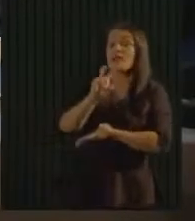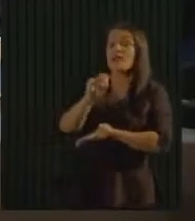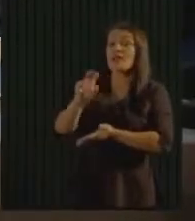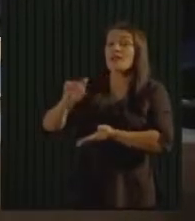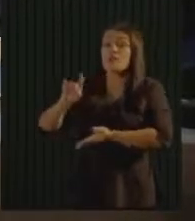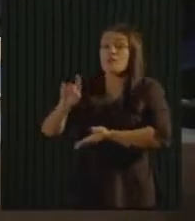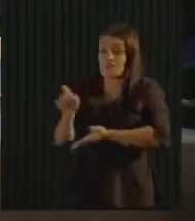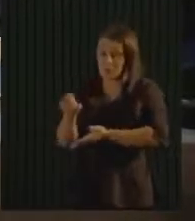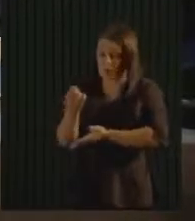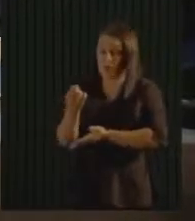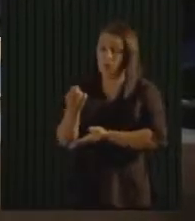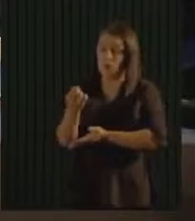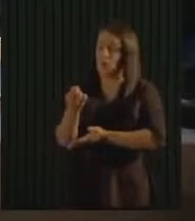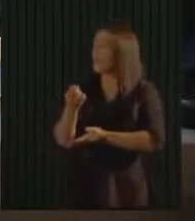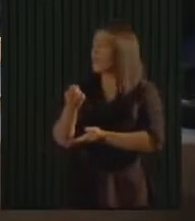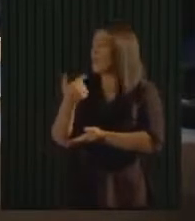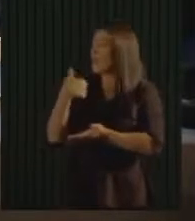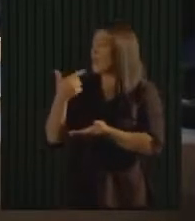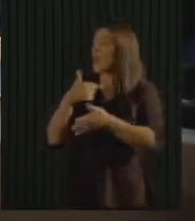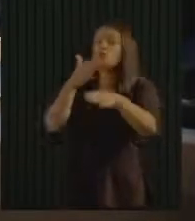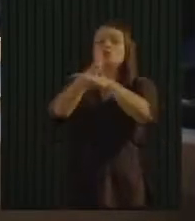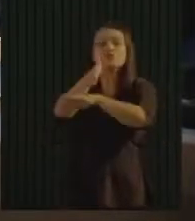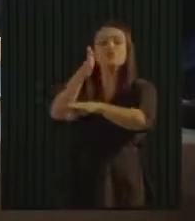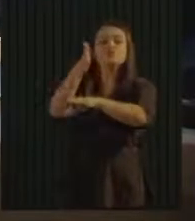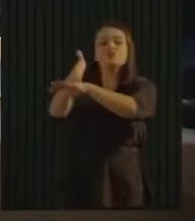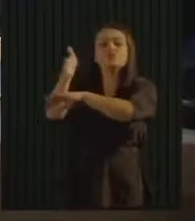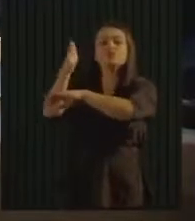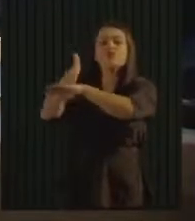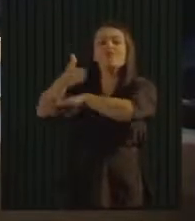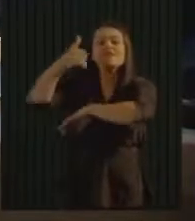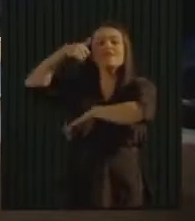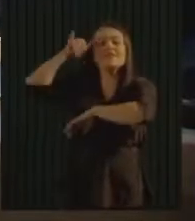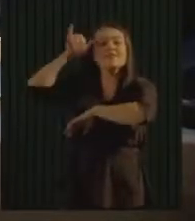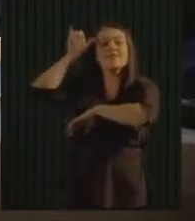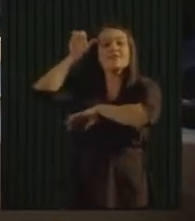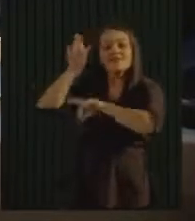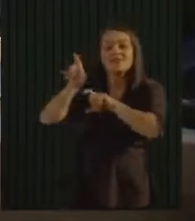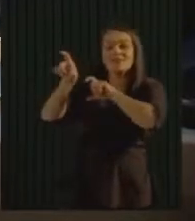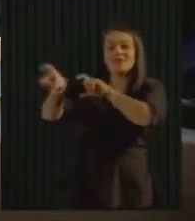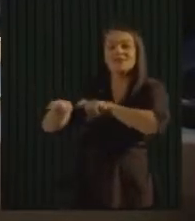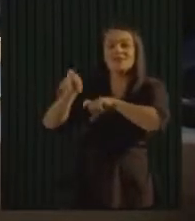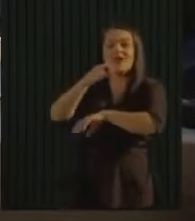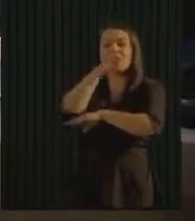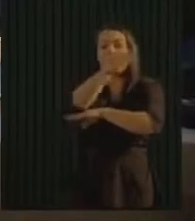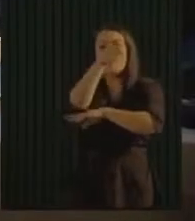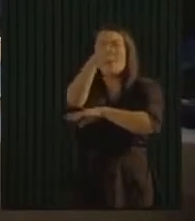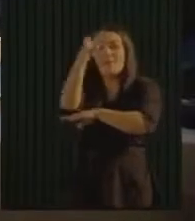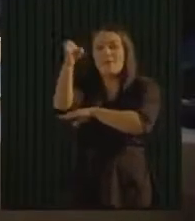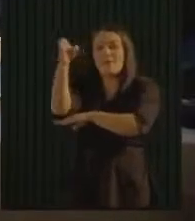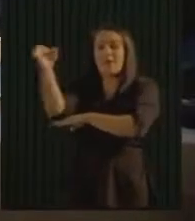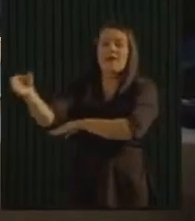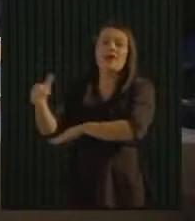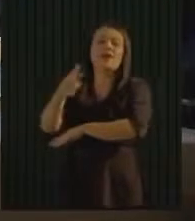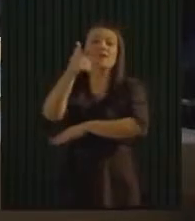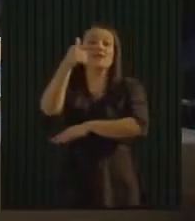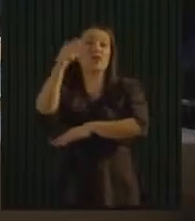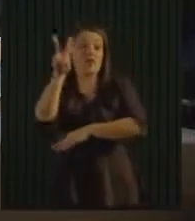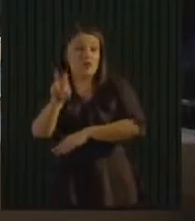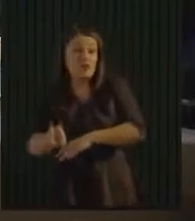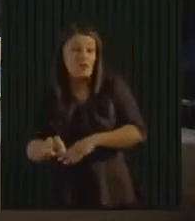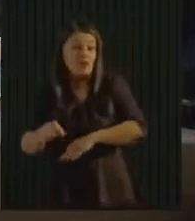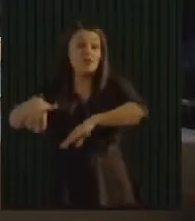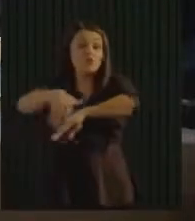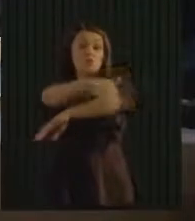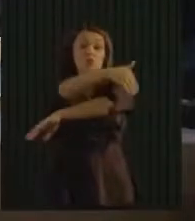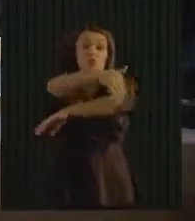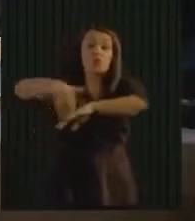equipamento, né? A coleta está acontecendo mais ou menos a cada dois meses, está acontecendo sete vezes por cada...